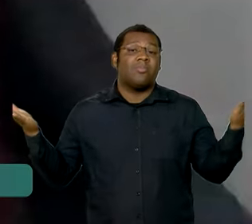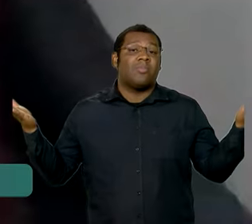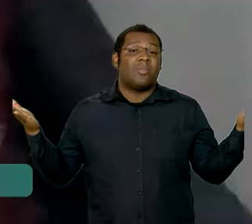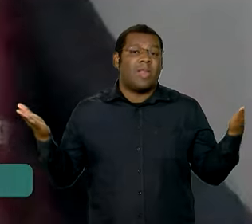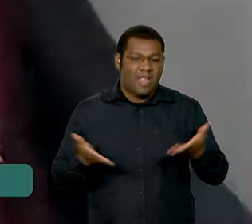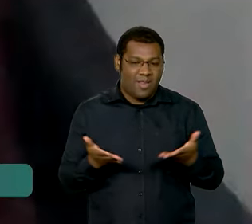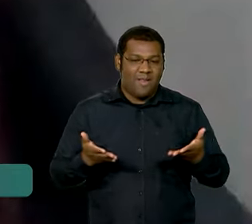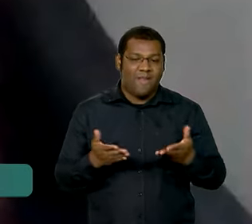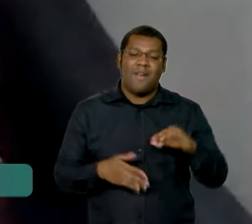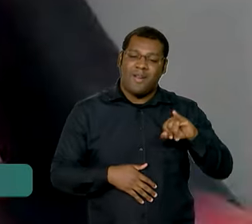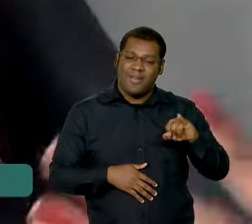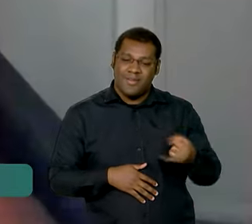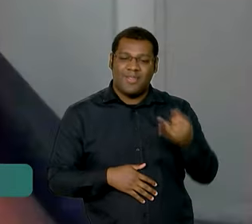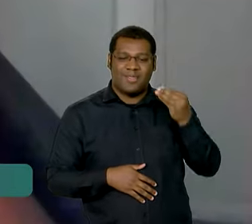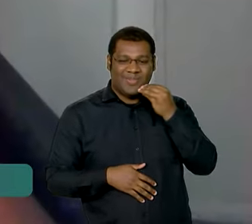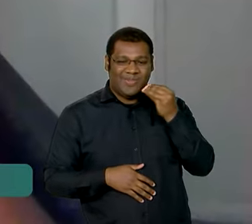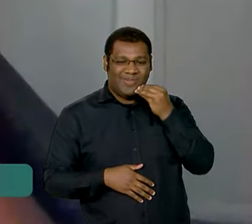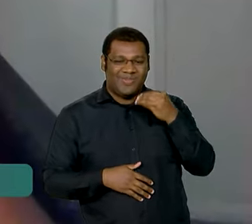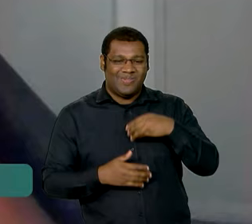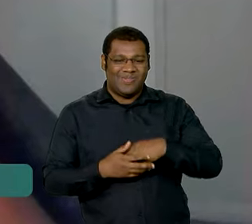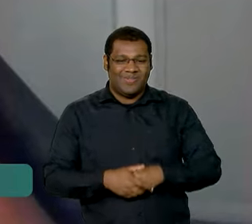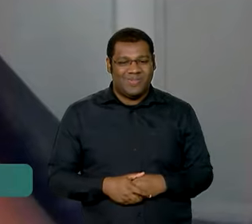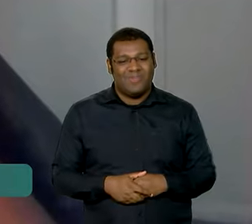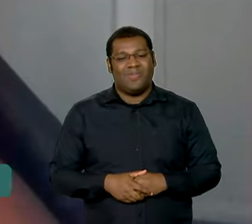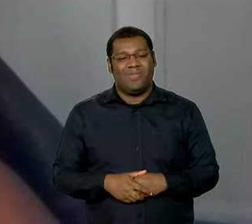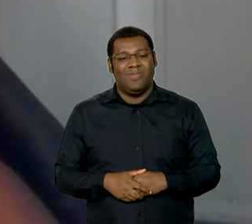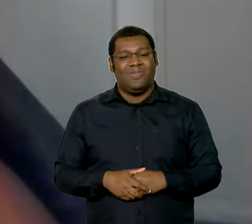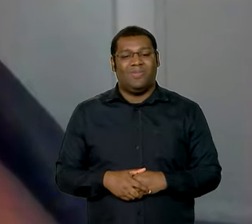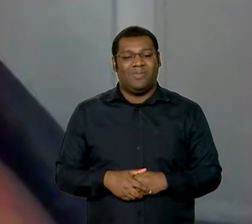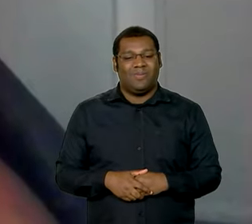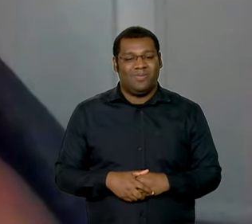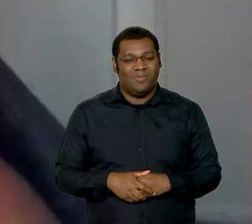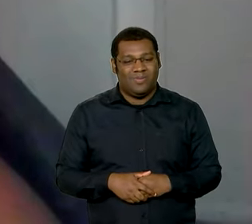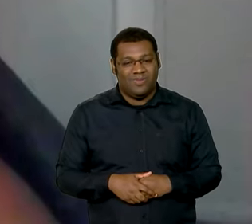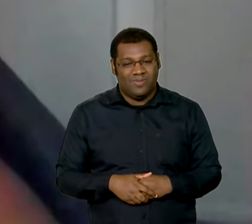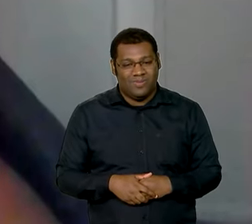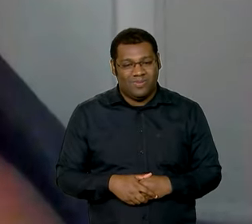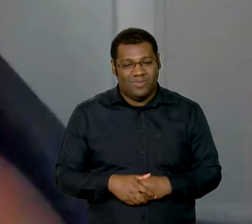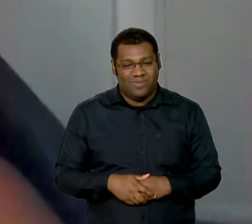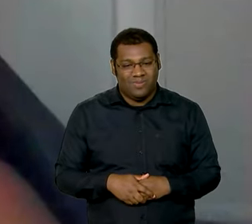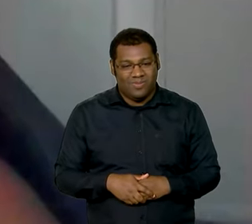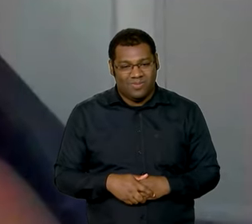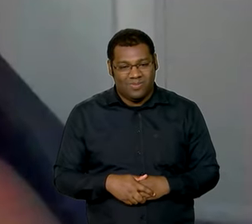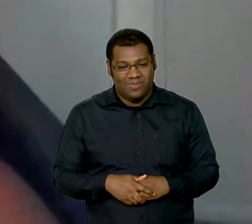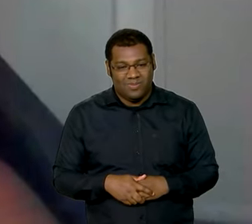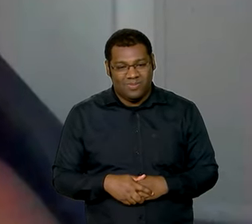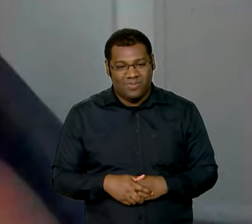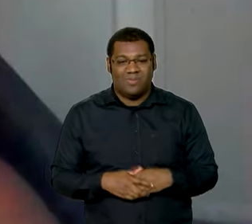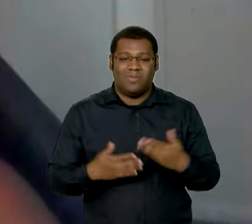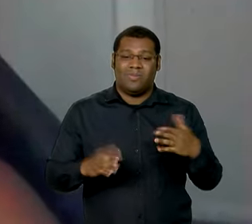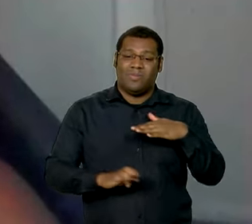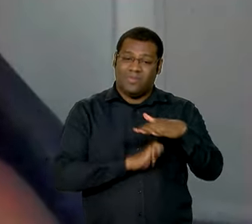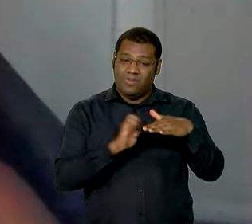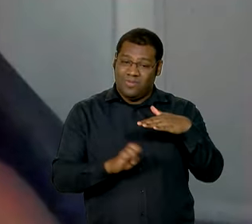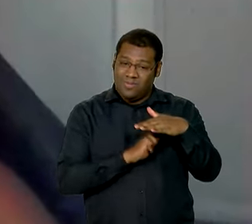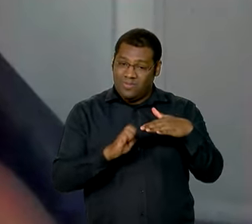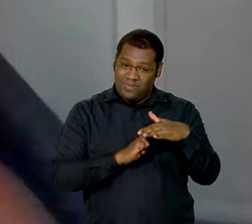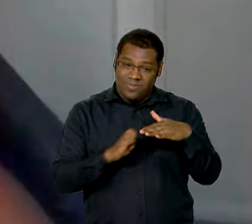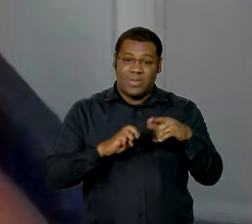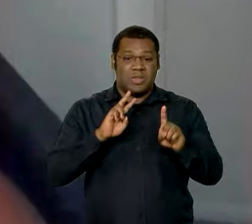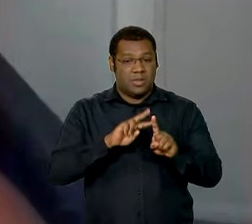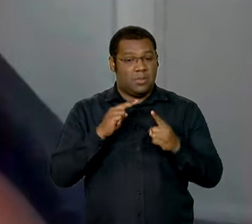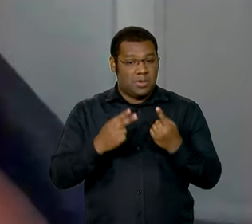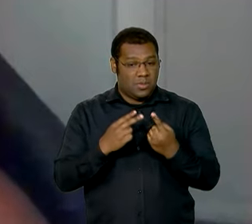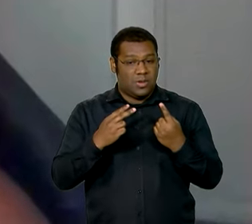pode ser a hora. Dentro, inclusive, do planejamento, que é isso, de progressão, de crescimento da empresa, tem que